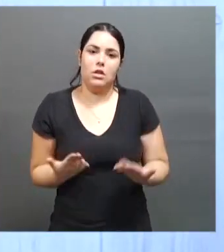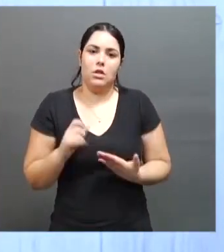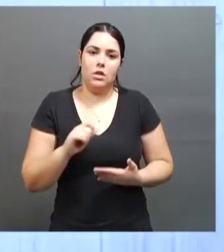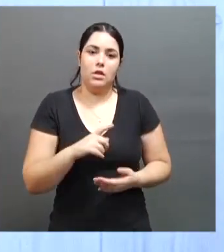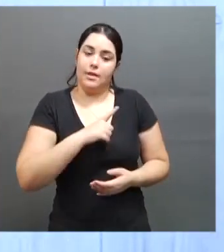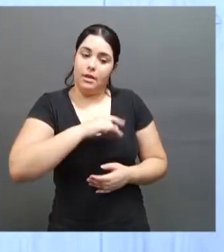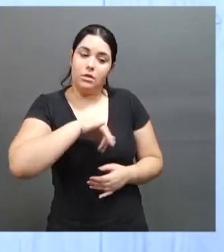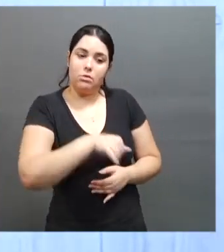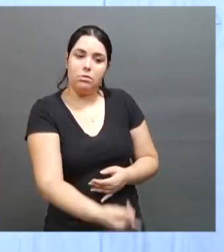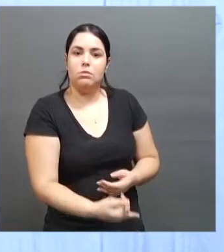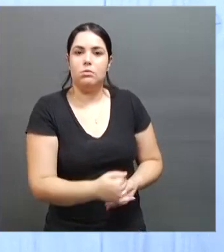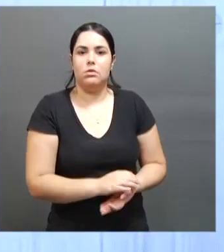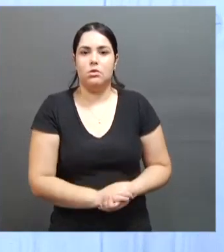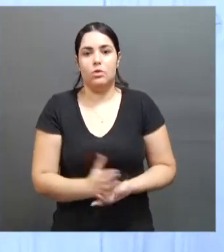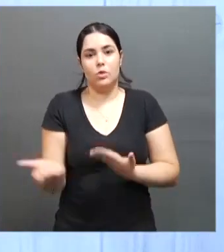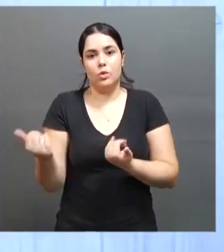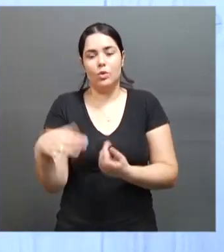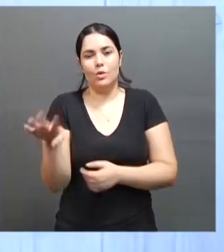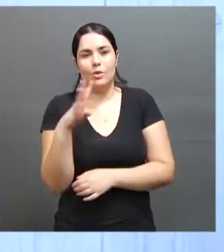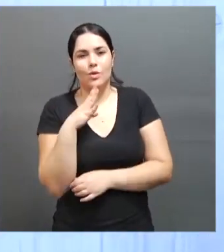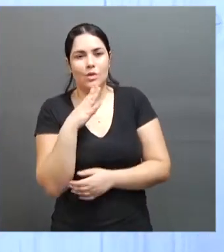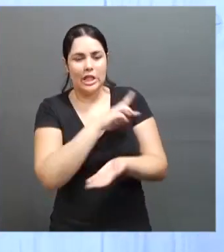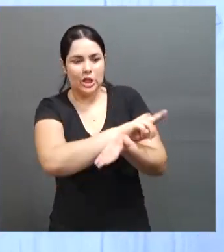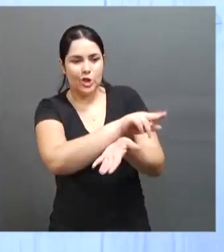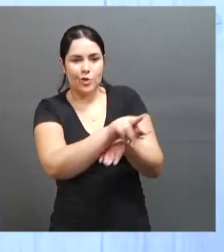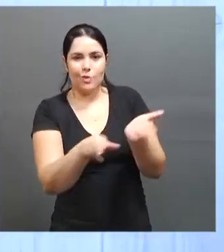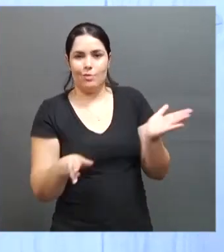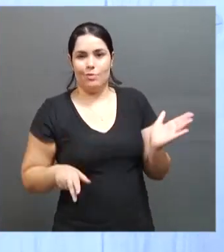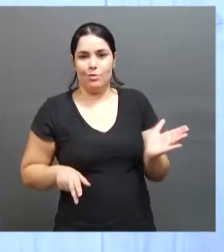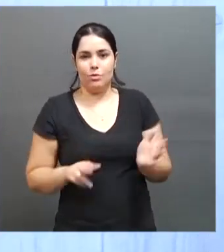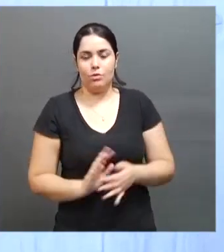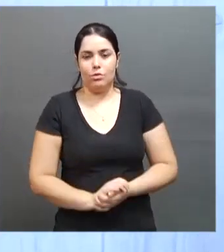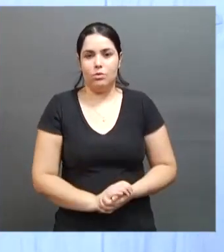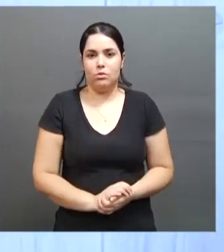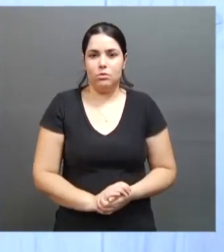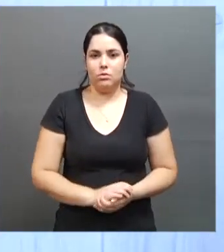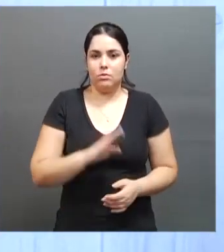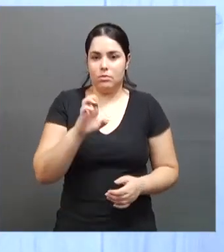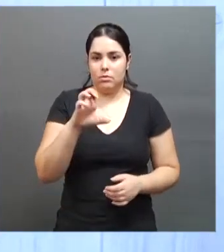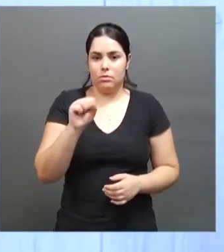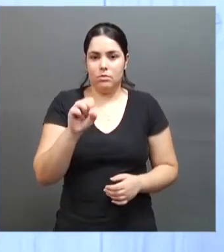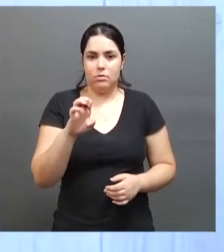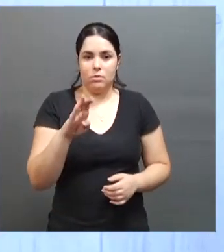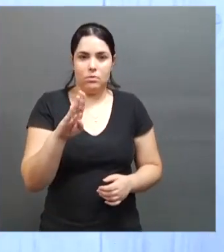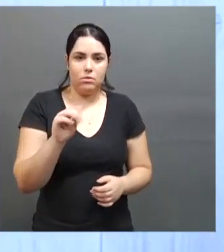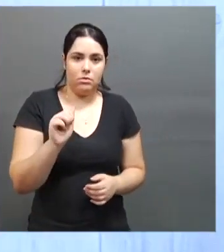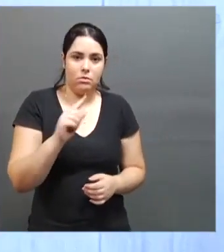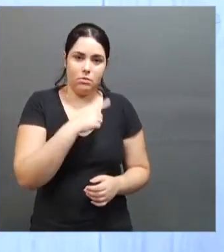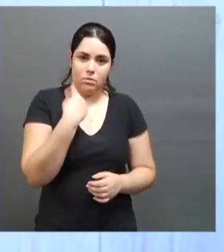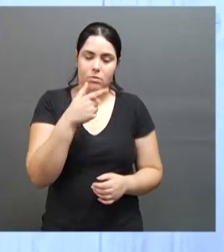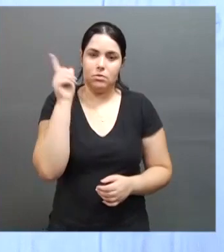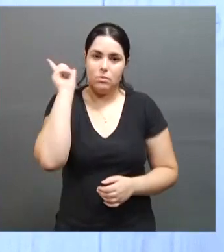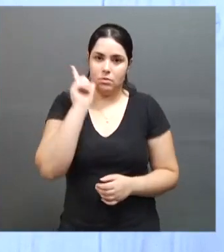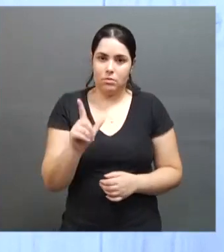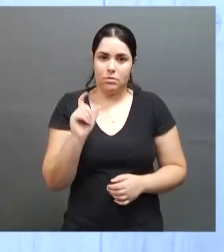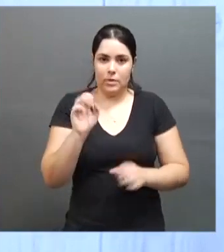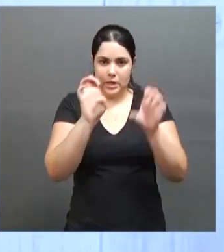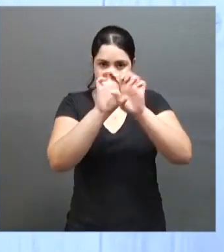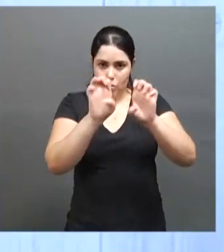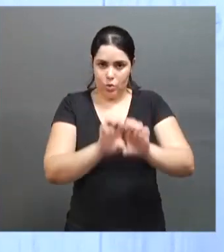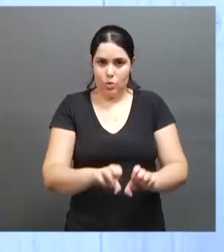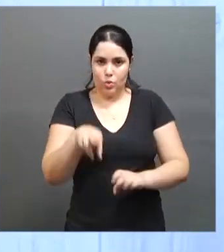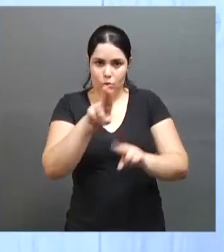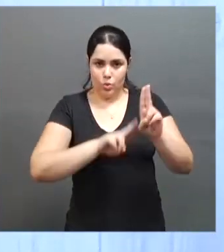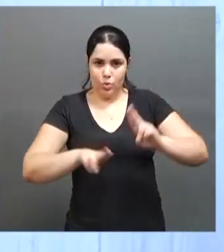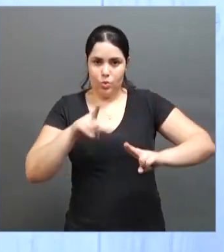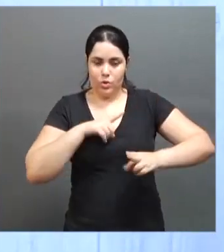existe a oportunidade do jovem conhecer diversos esportes. Então, na Izeba, gente consegue, pela estrutura que a UFA